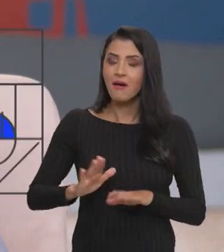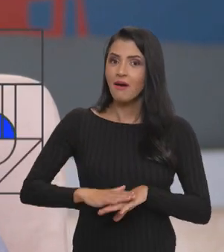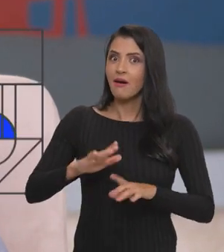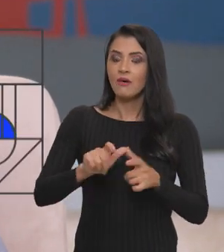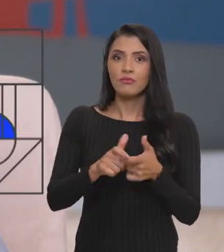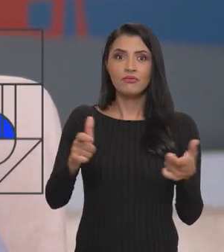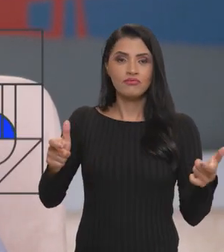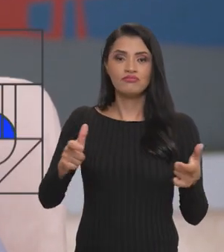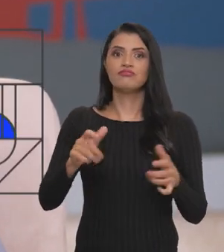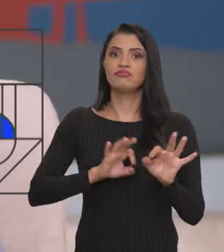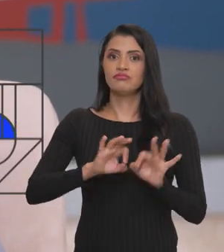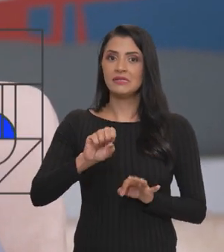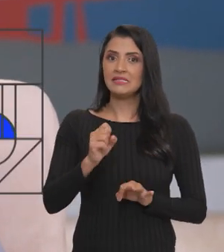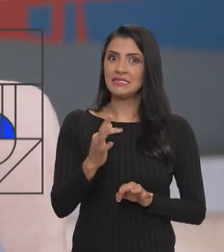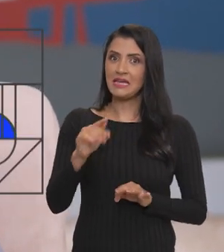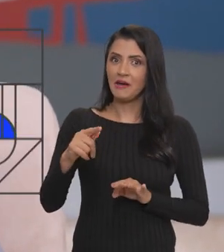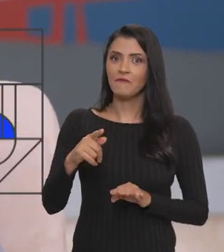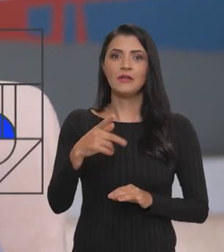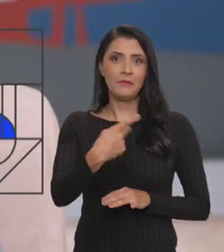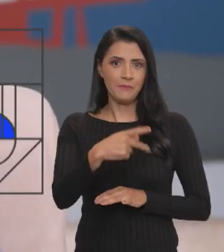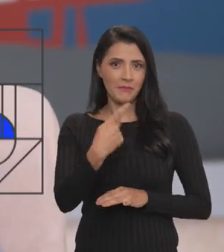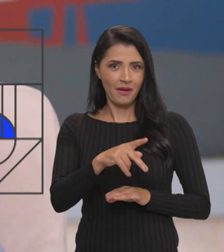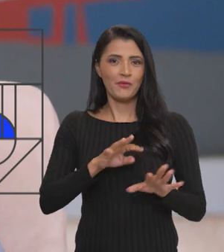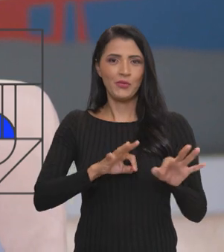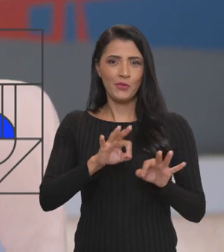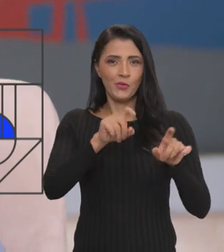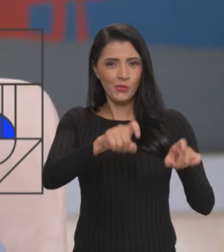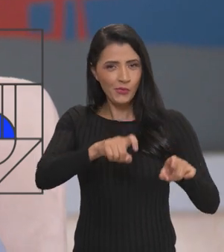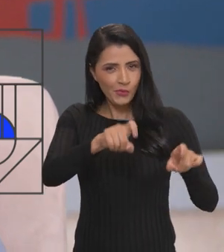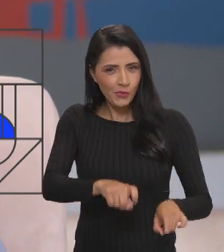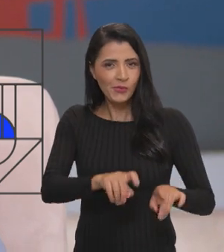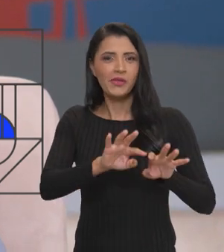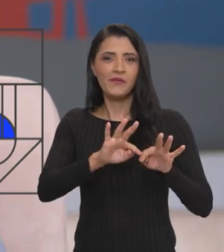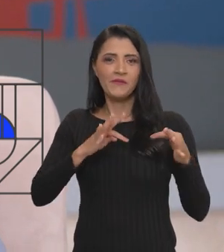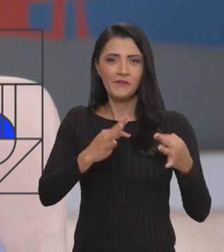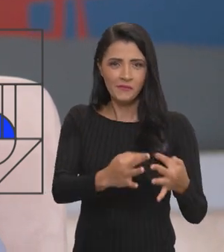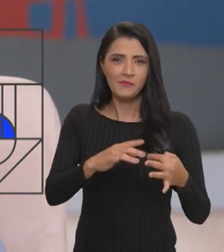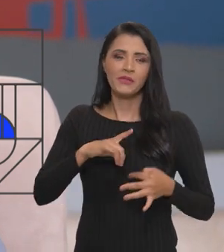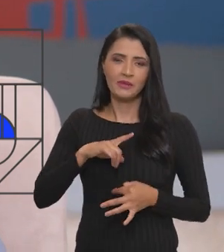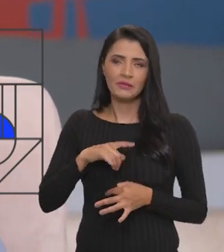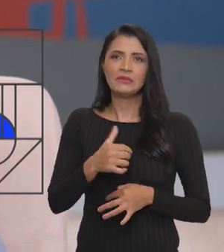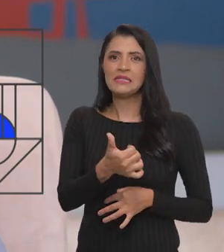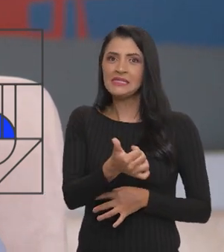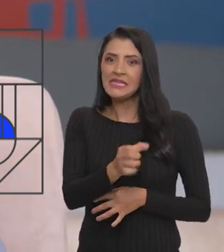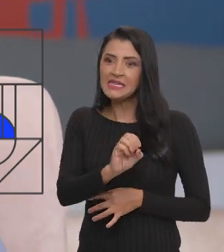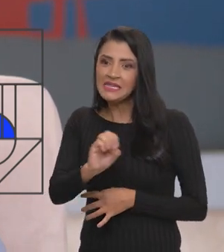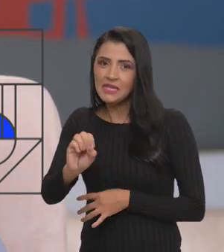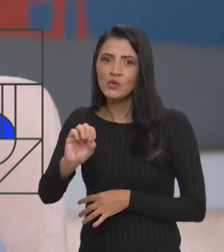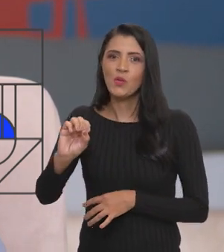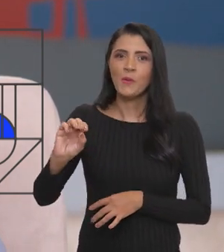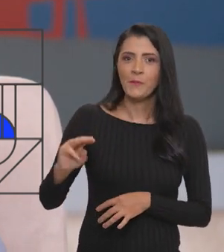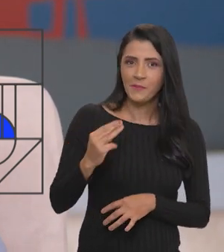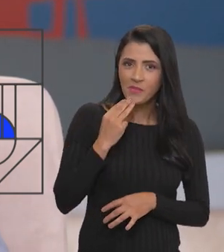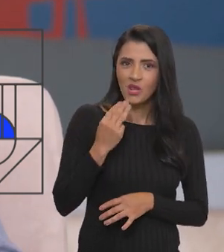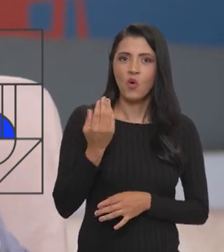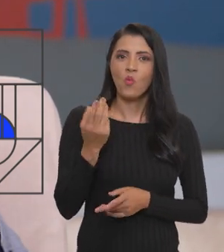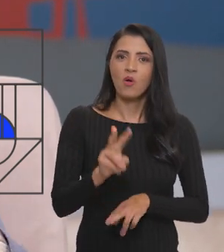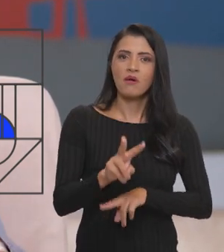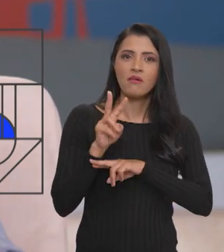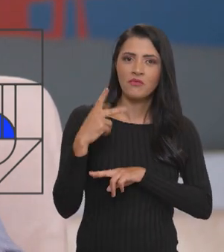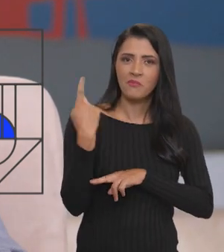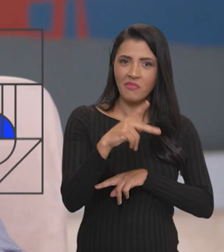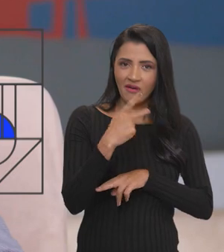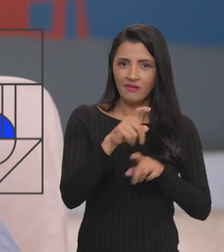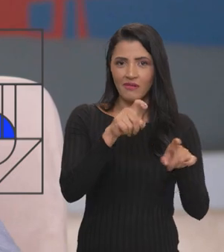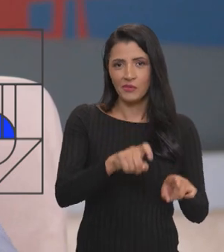da história do Brasil para a agricultura familiar. 71 bilhões, 600 milhões de